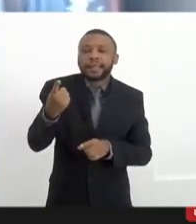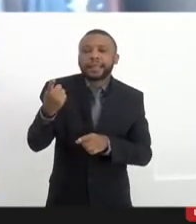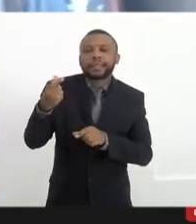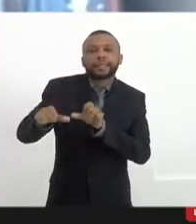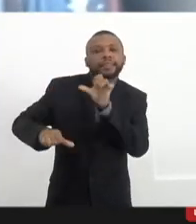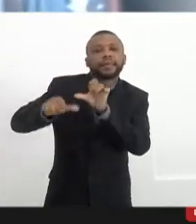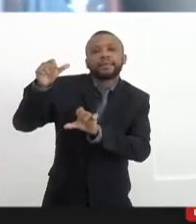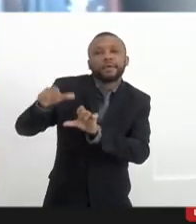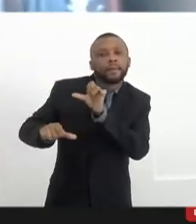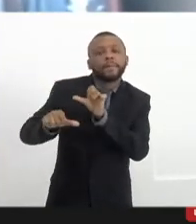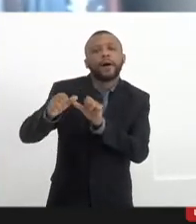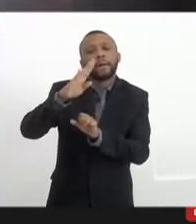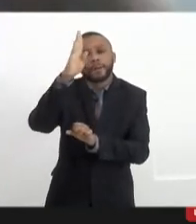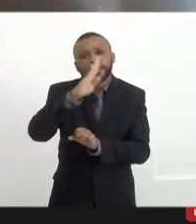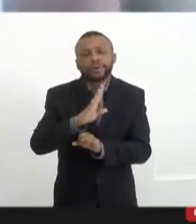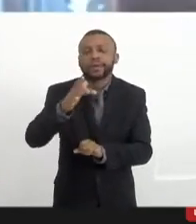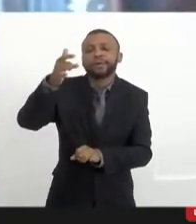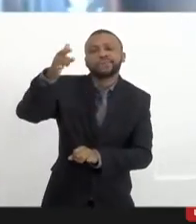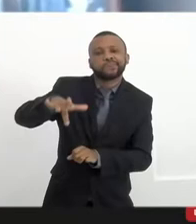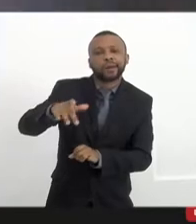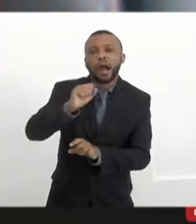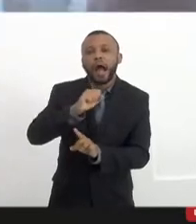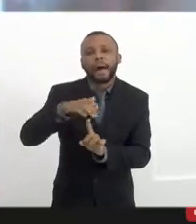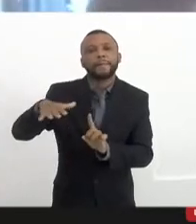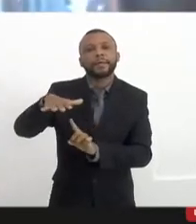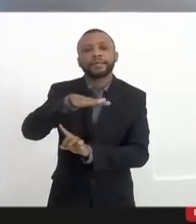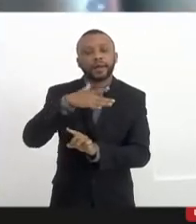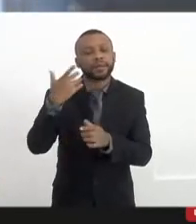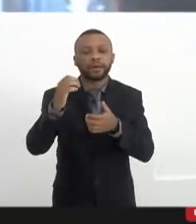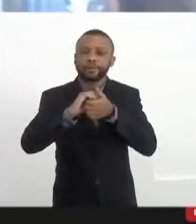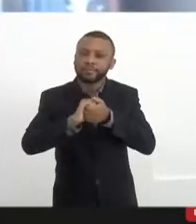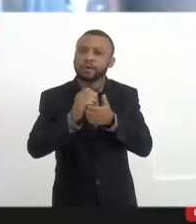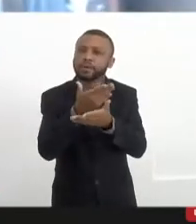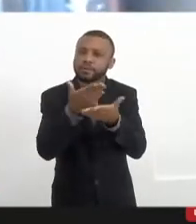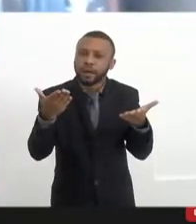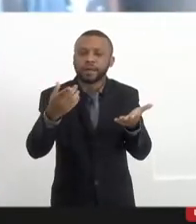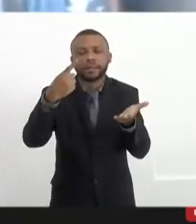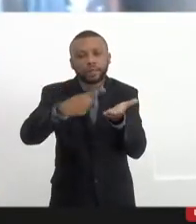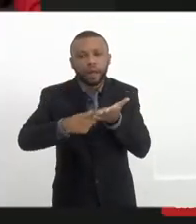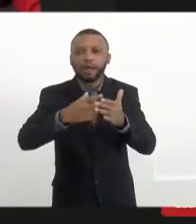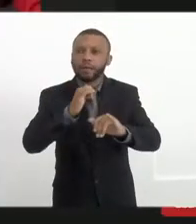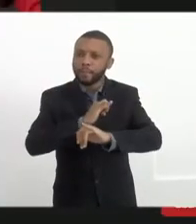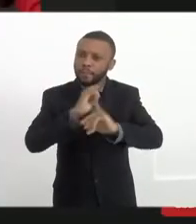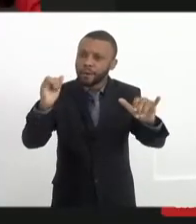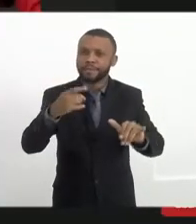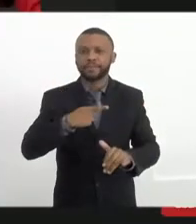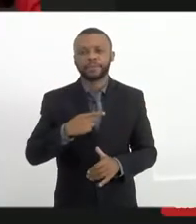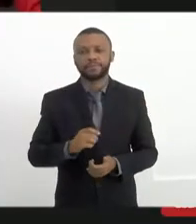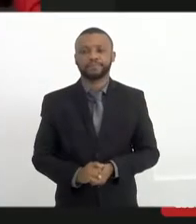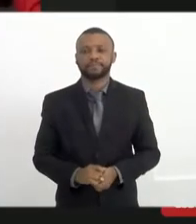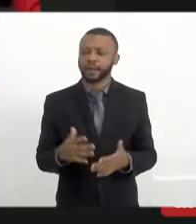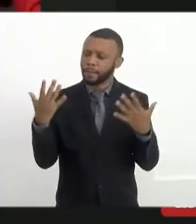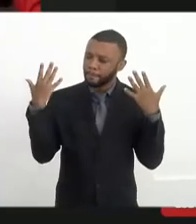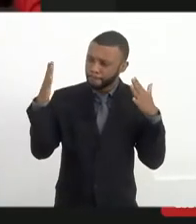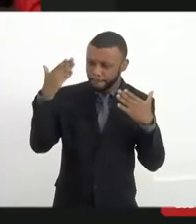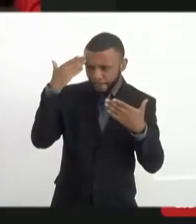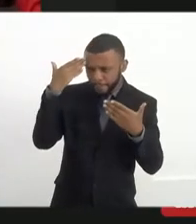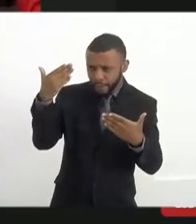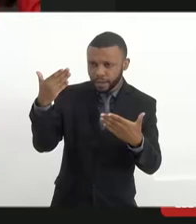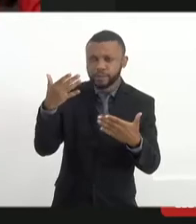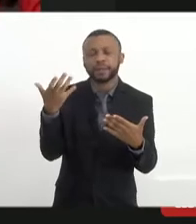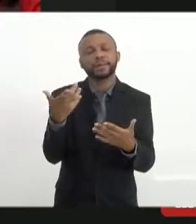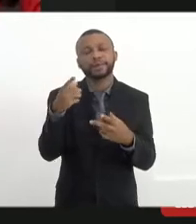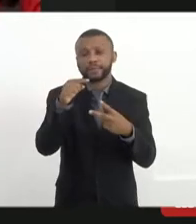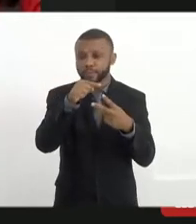numa escória ambiental. Então, saudando a todos, comprometido, está aqui o meu recado. Obrigado, Carlos Mink. Eu queria só fazer duas